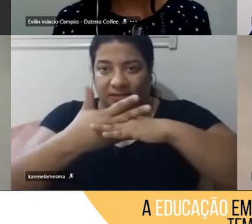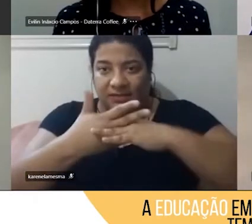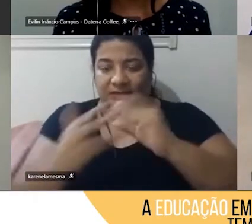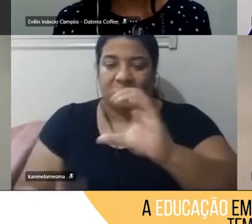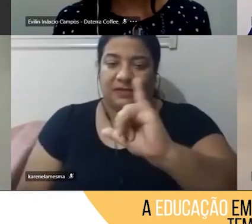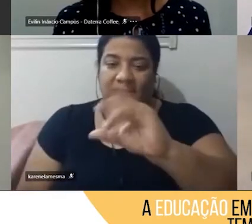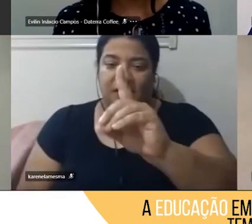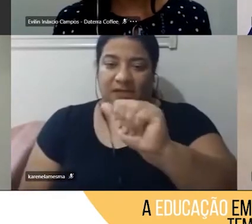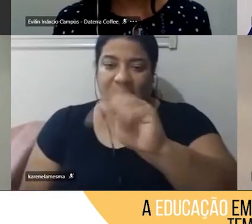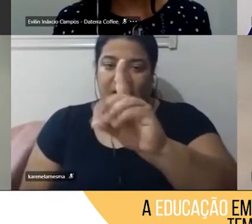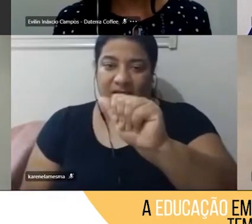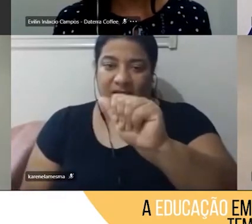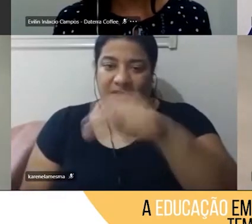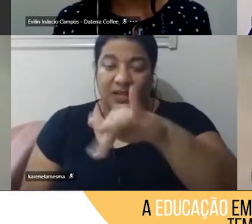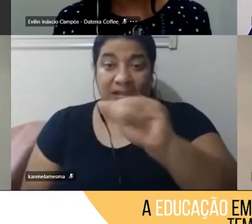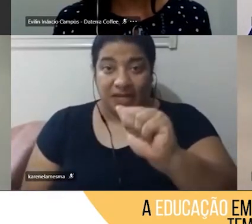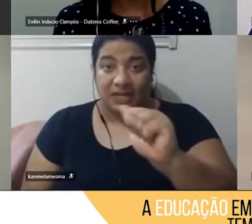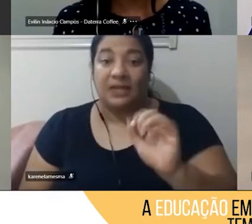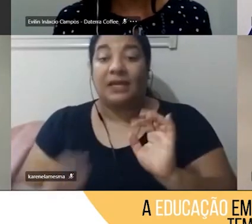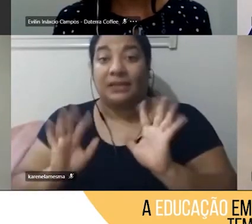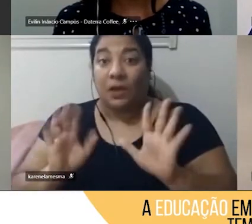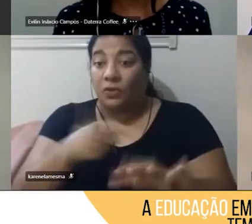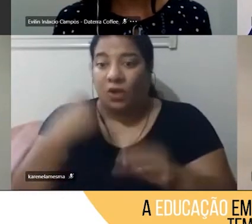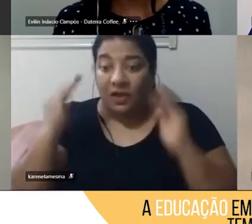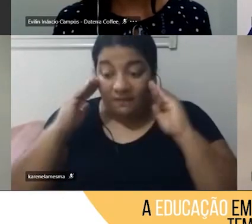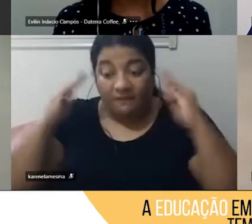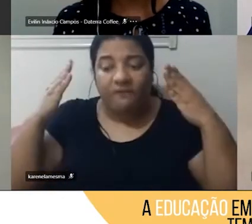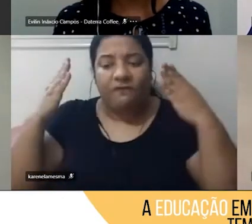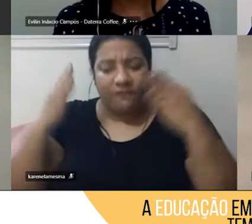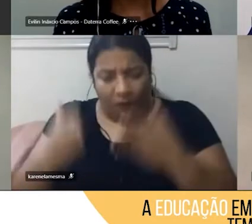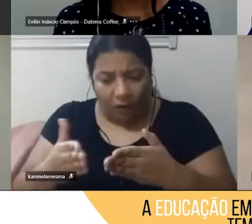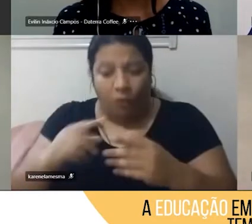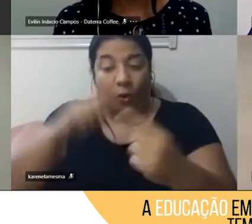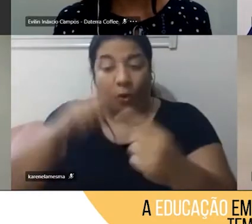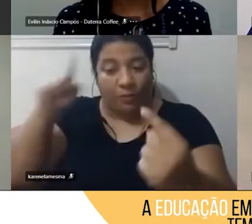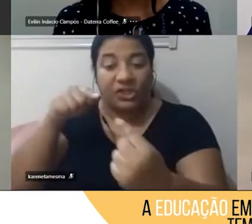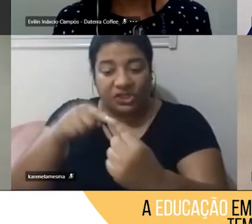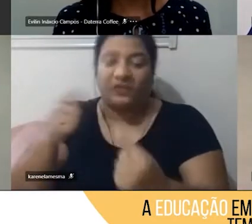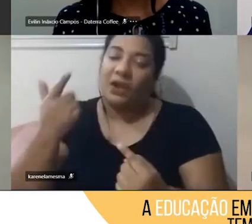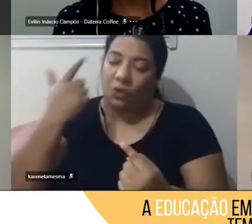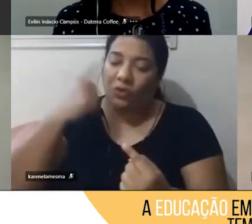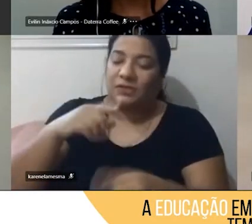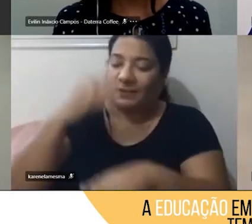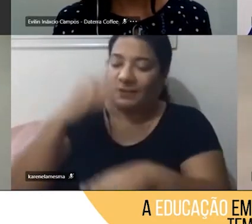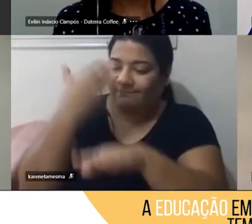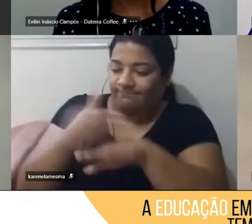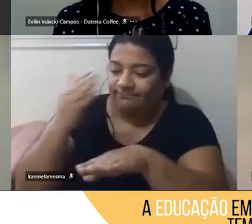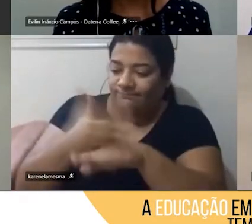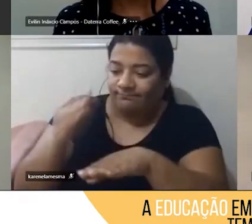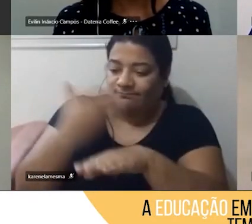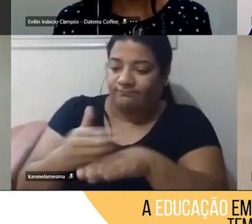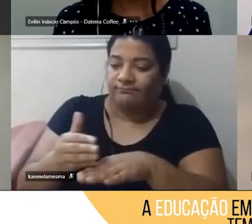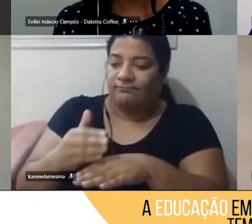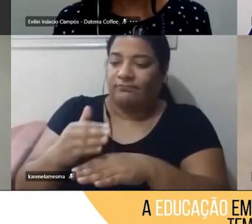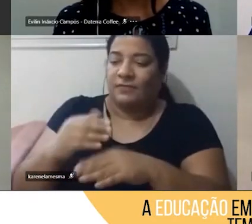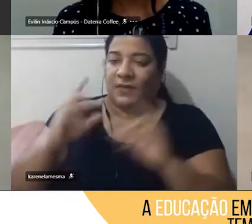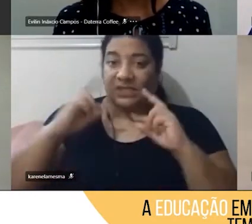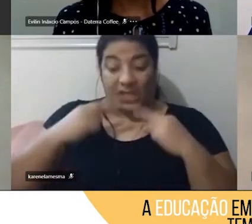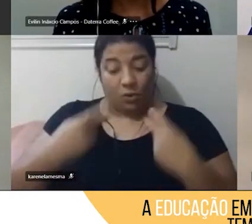intencionalidade, aí sim nós conseguimos dar conta de desenvolver o ser humano para viver